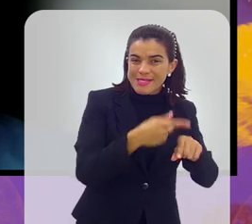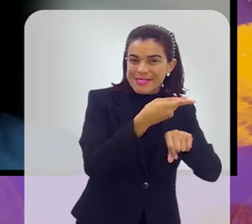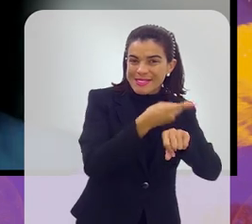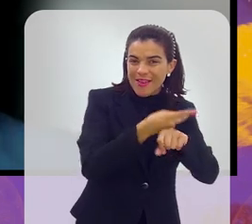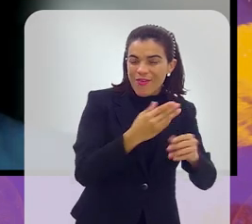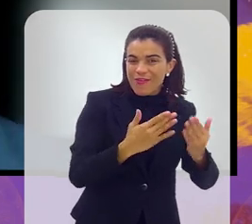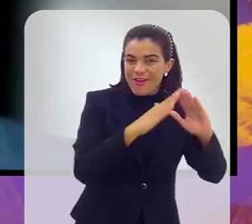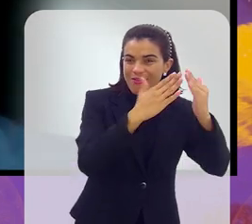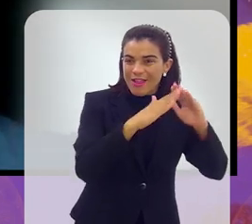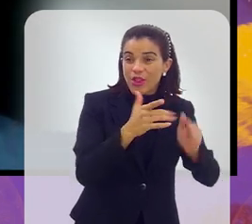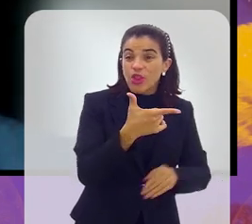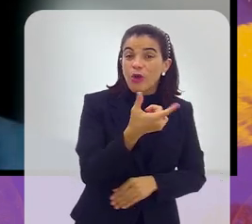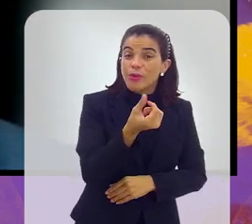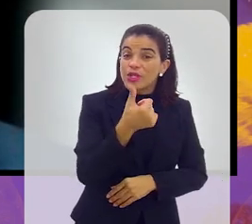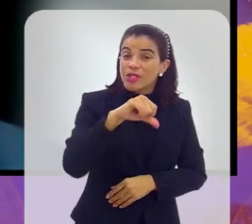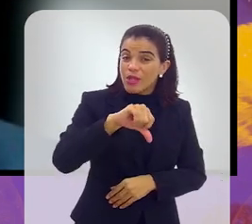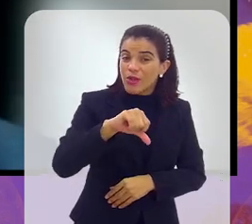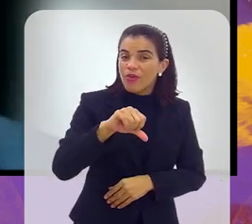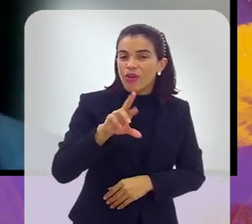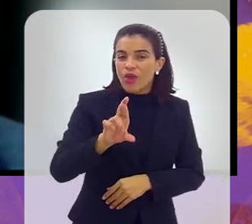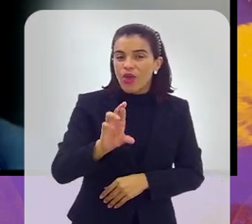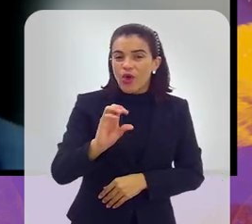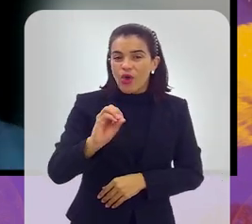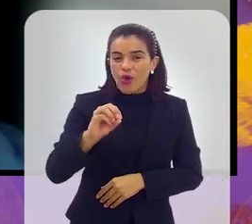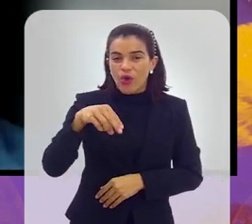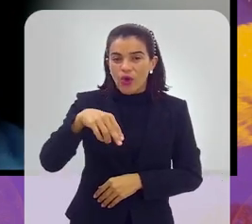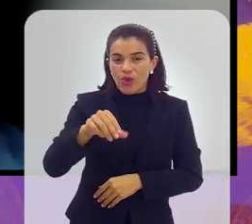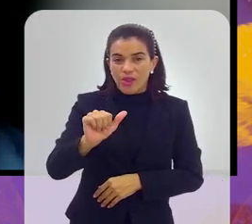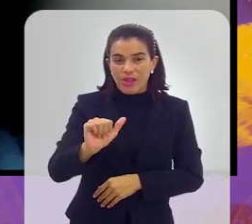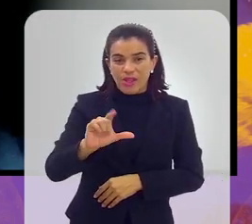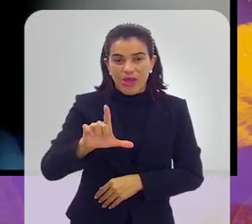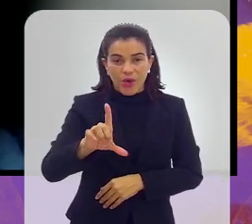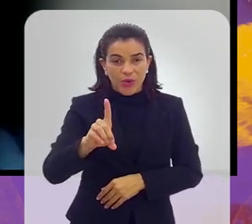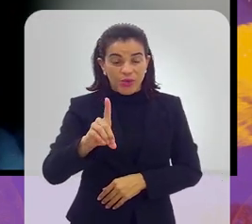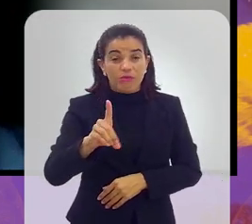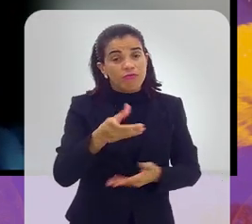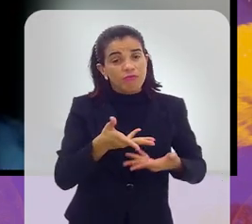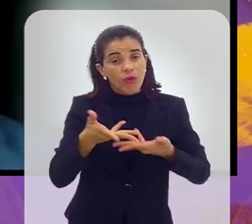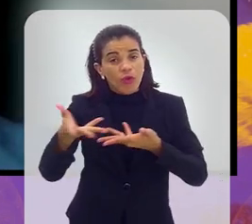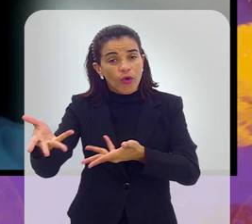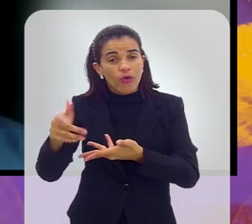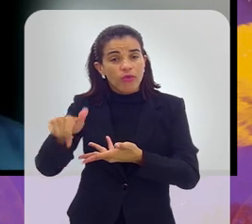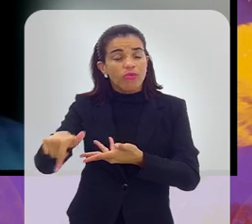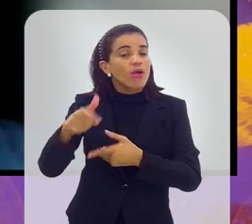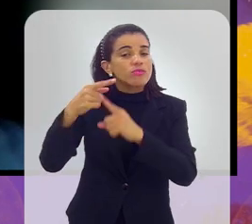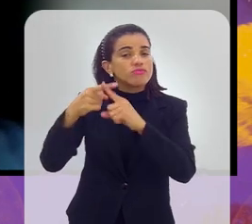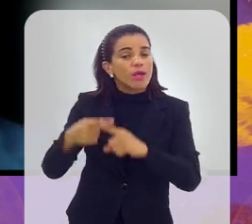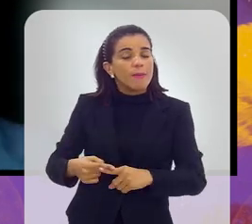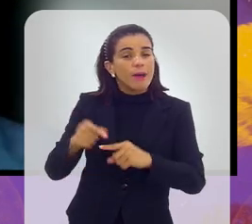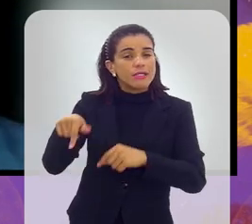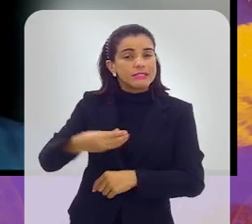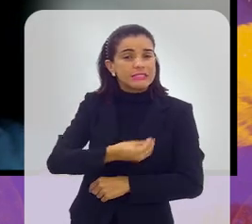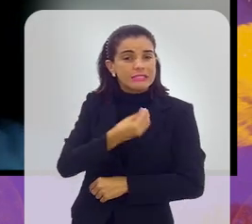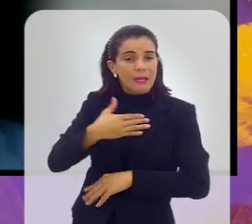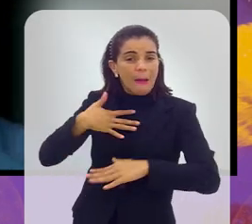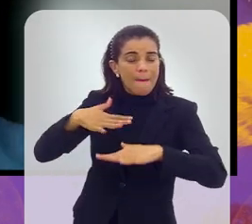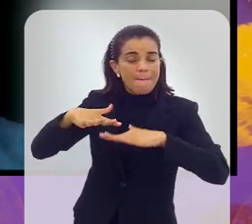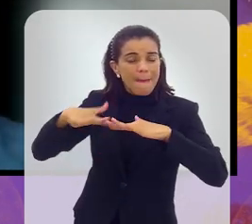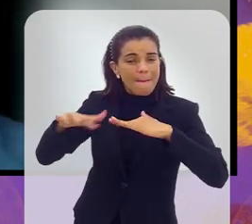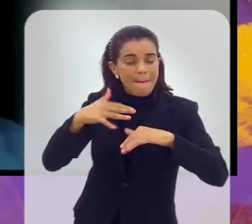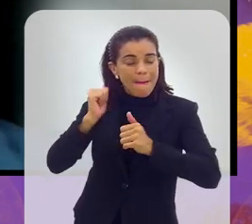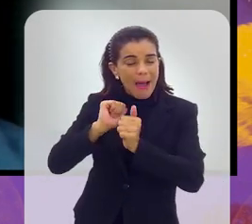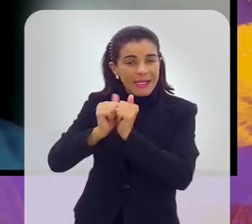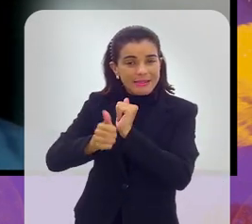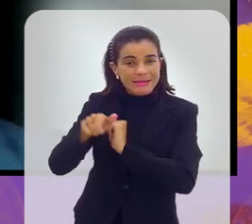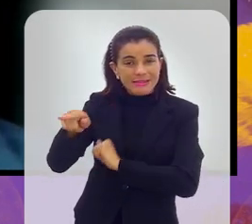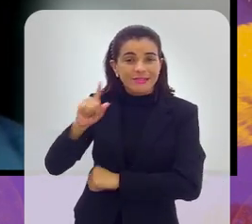pelo menos fazer testes, em 2019, por exemplo, o Ronald foi convidado para ir para o Flamengo durante, assim que acabou a